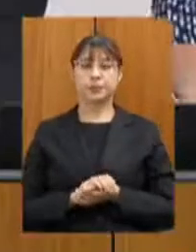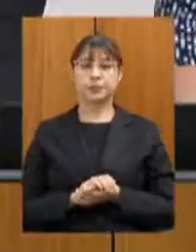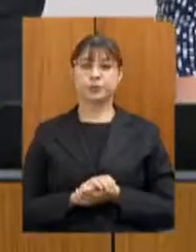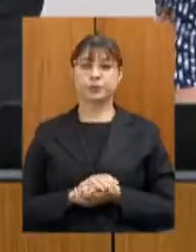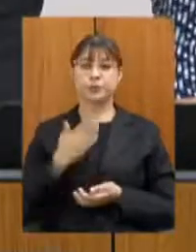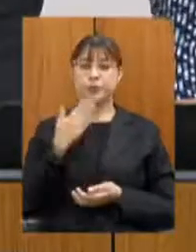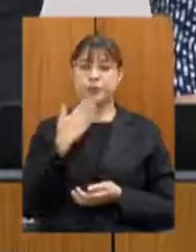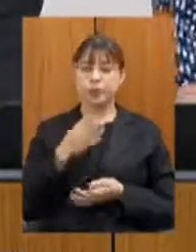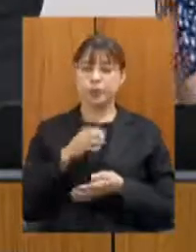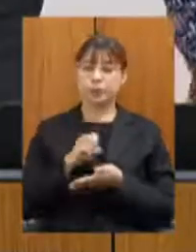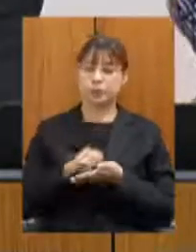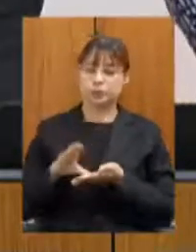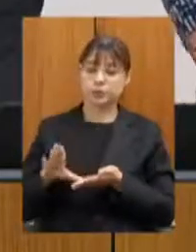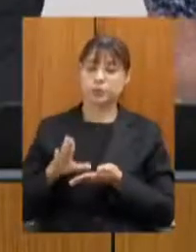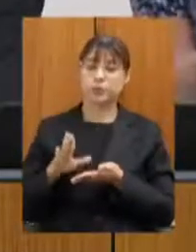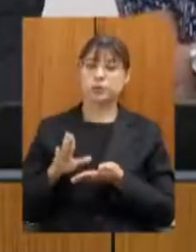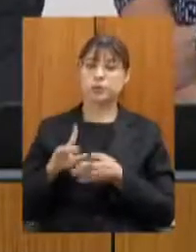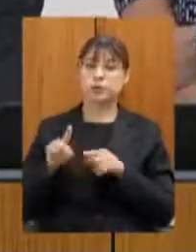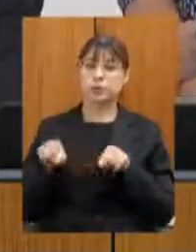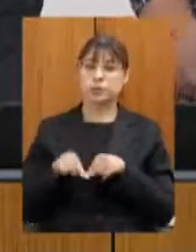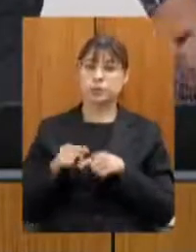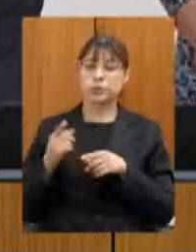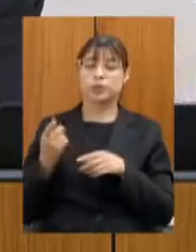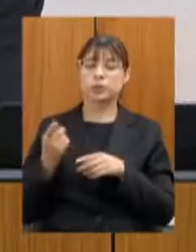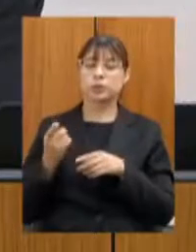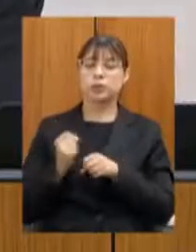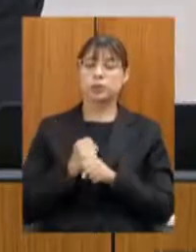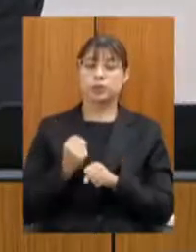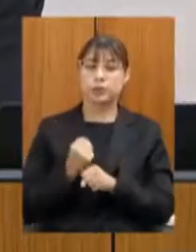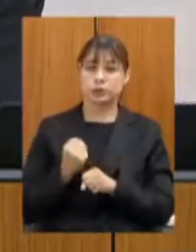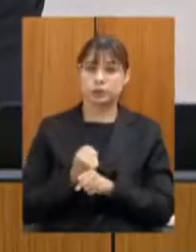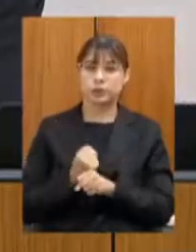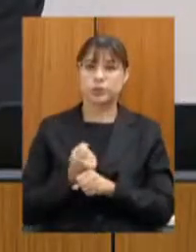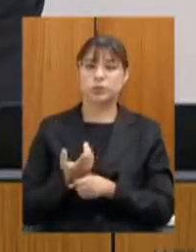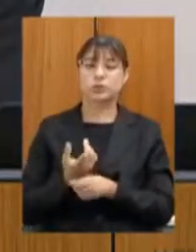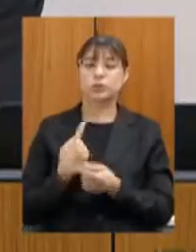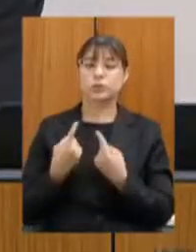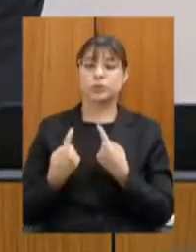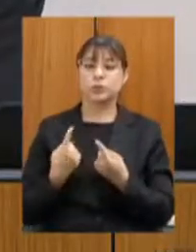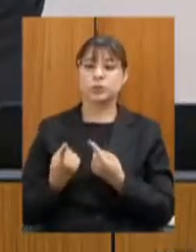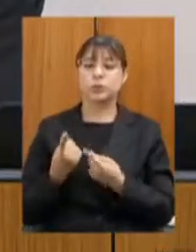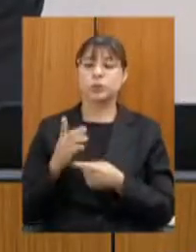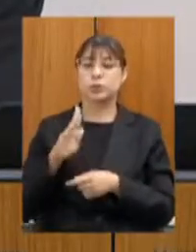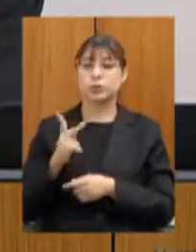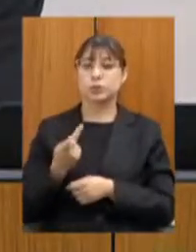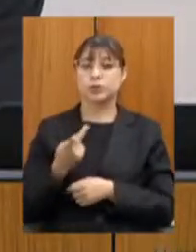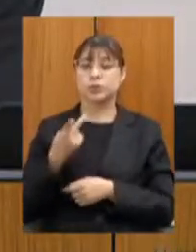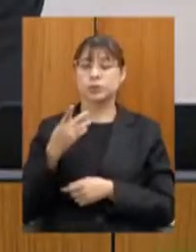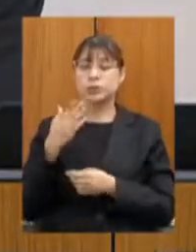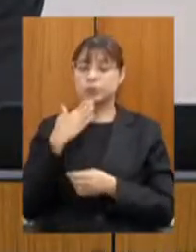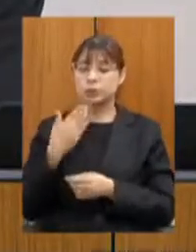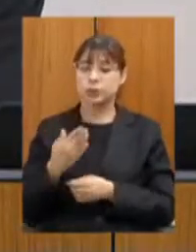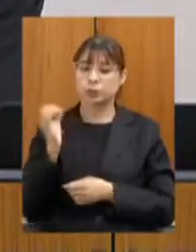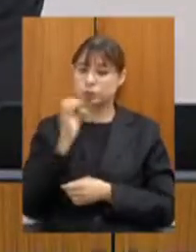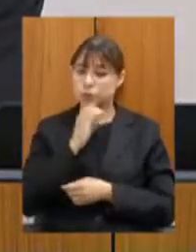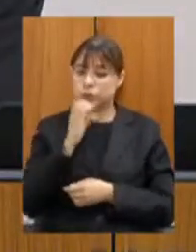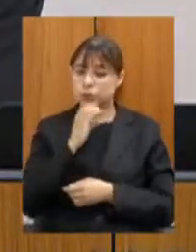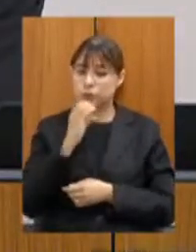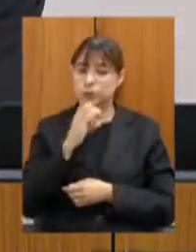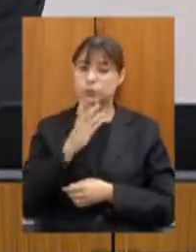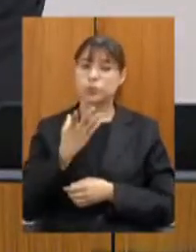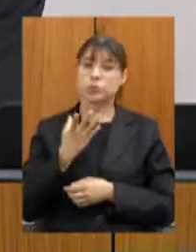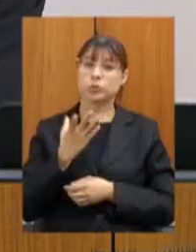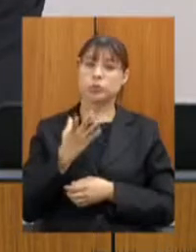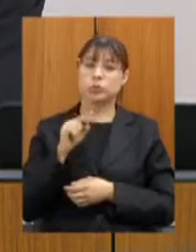solicita seja encaminhado ao departamento de edificações estrada e rodagem em Belo Horizonte pedir providência para que realize intervenções urgentes